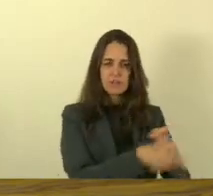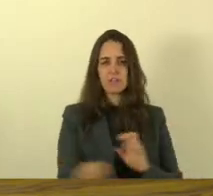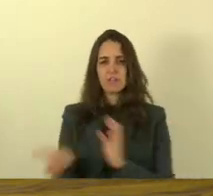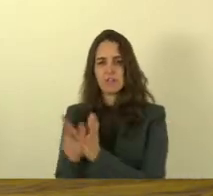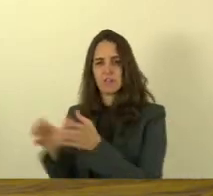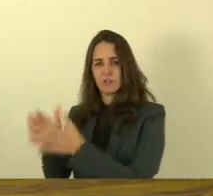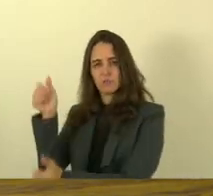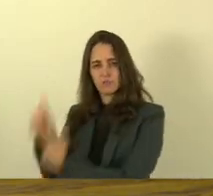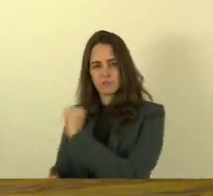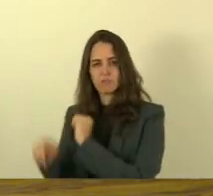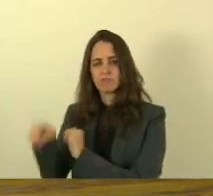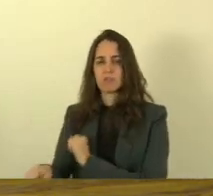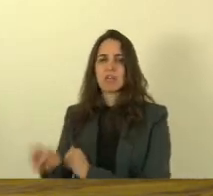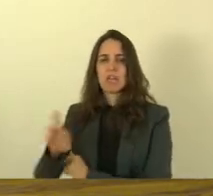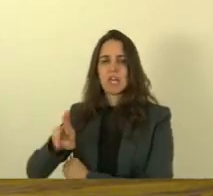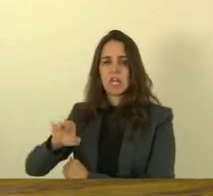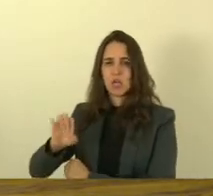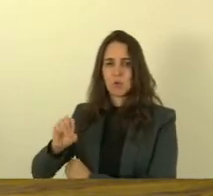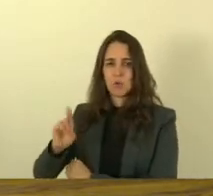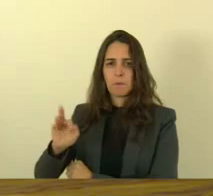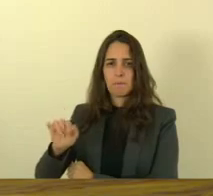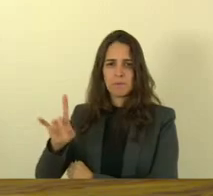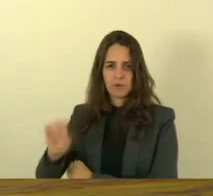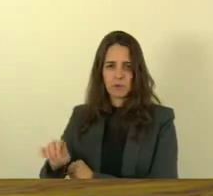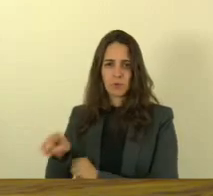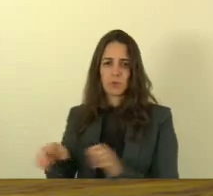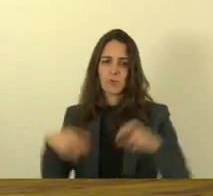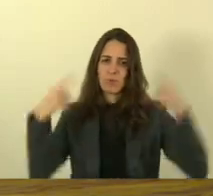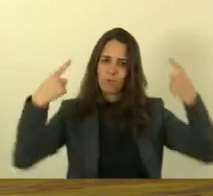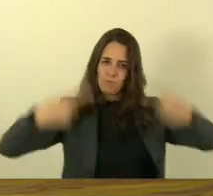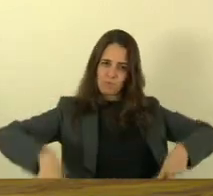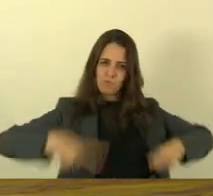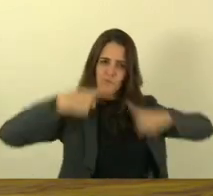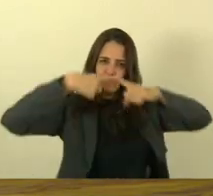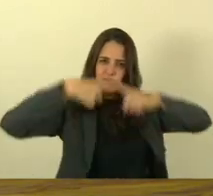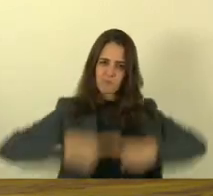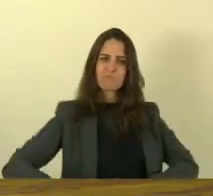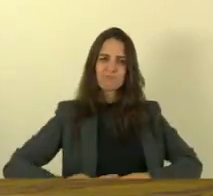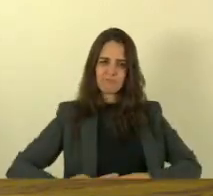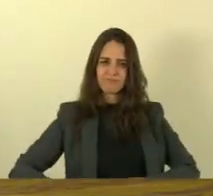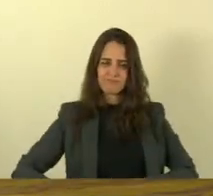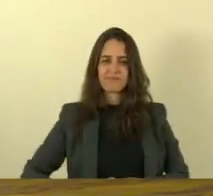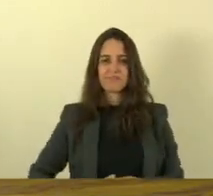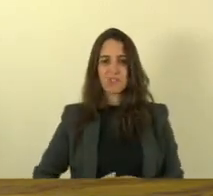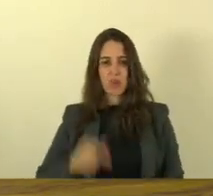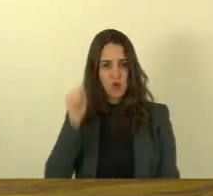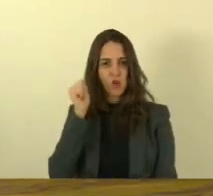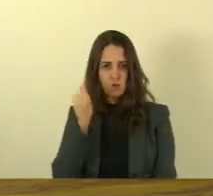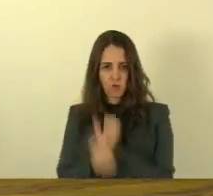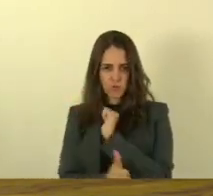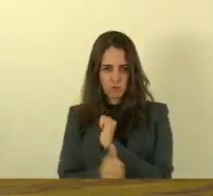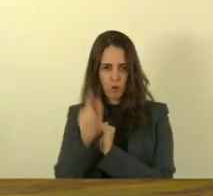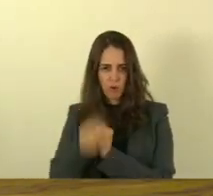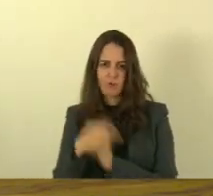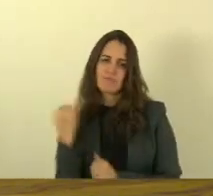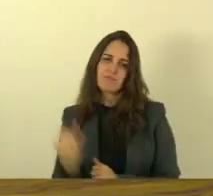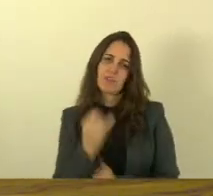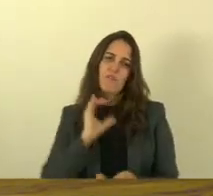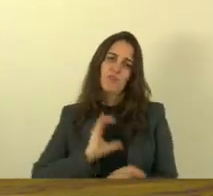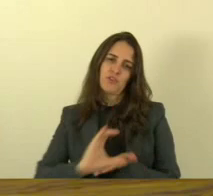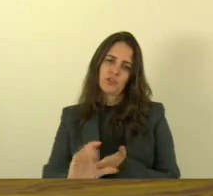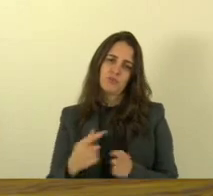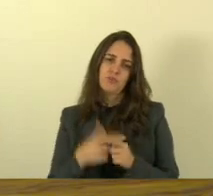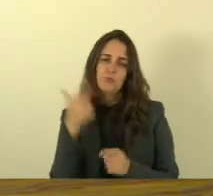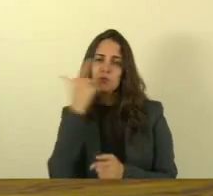deputado Danilo que é importante investir no futebol que o futebol gera emprego gera renda